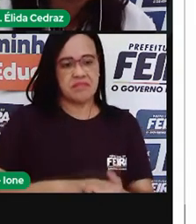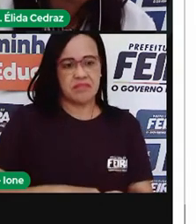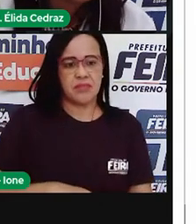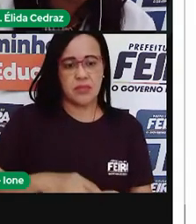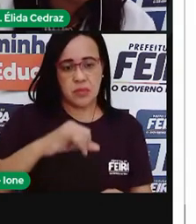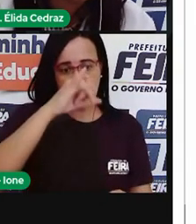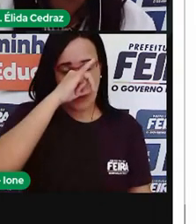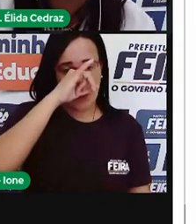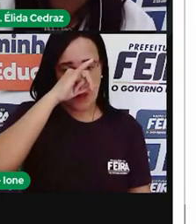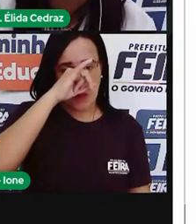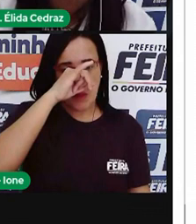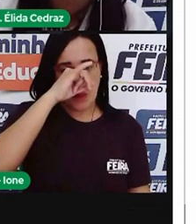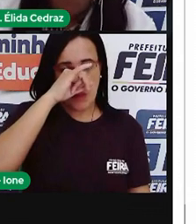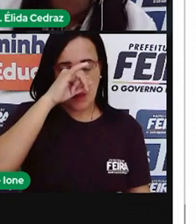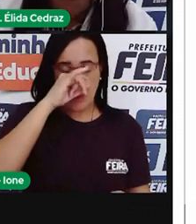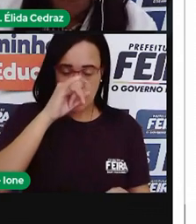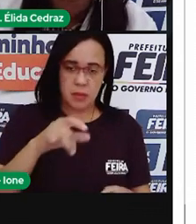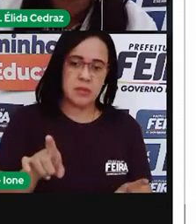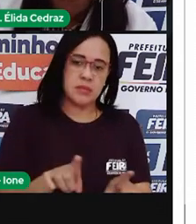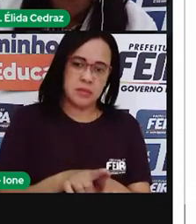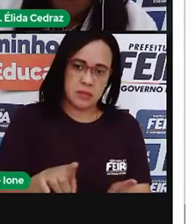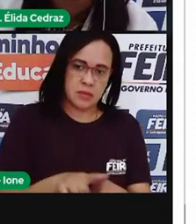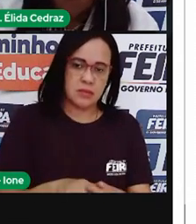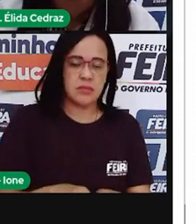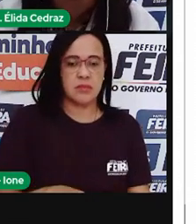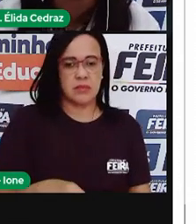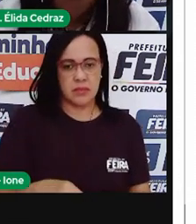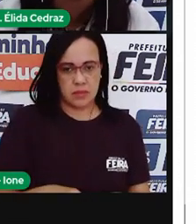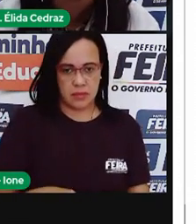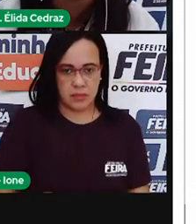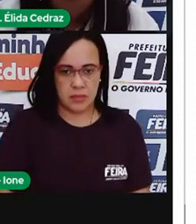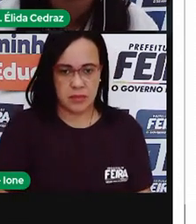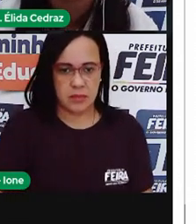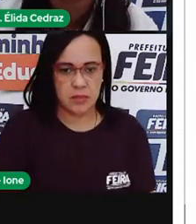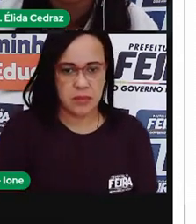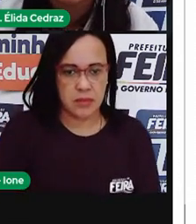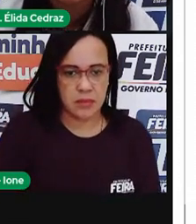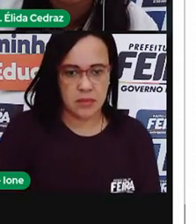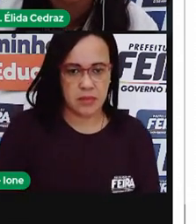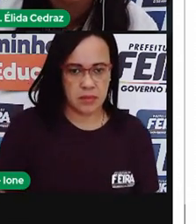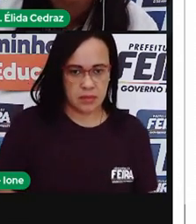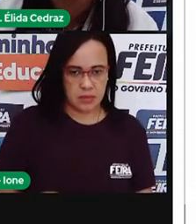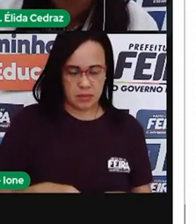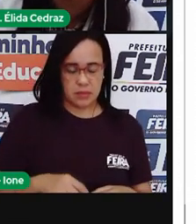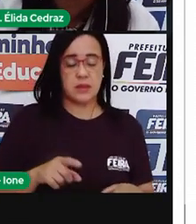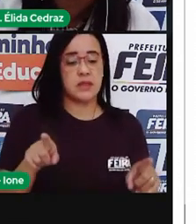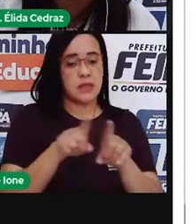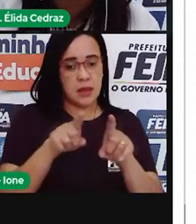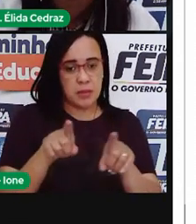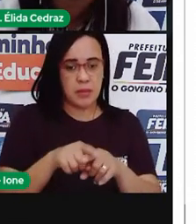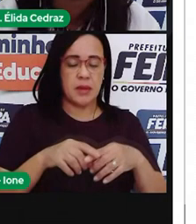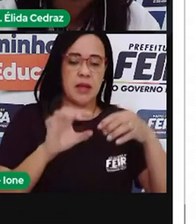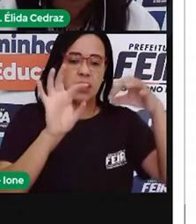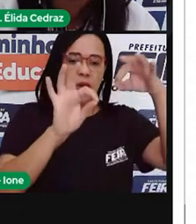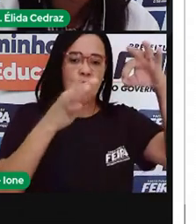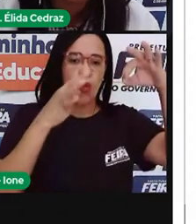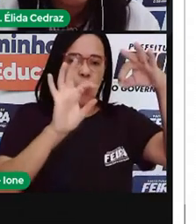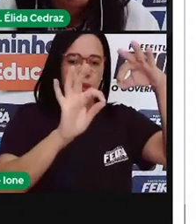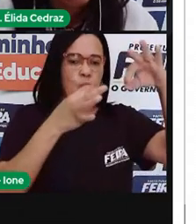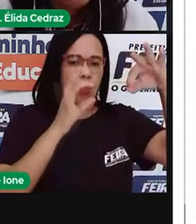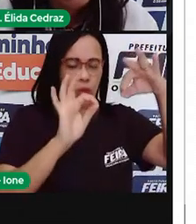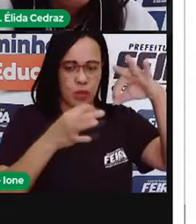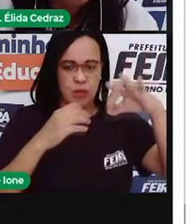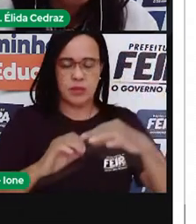que é a criação de povos, e a vinicultura, que é o cultivo de uvas. O clima, ele é